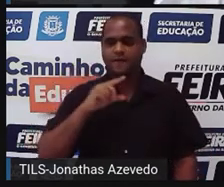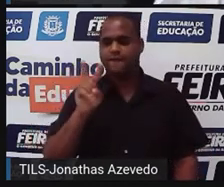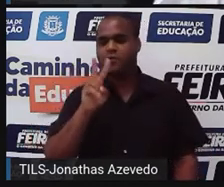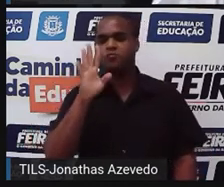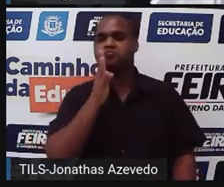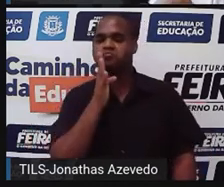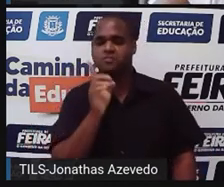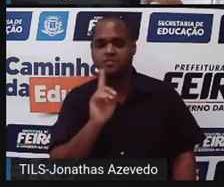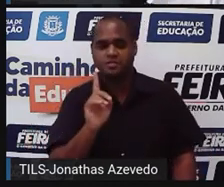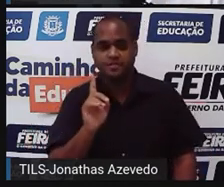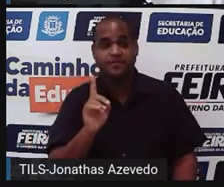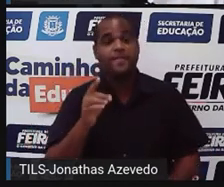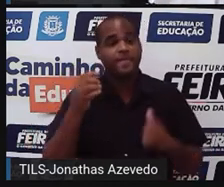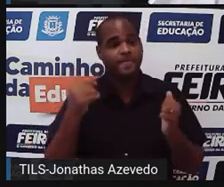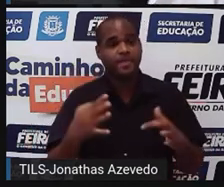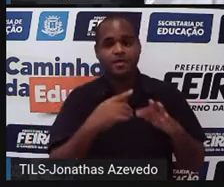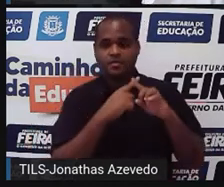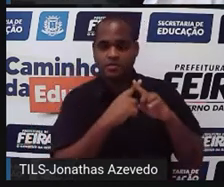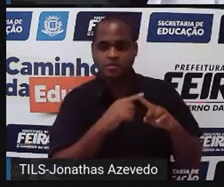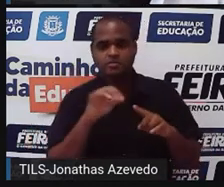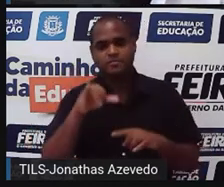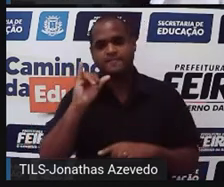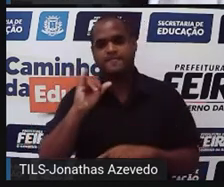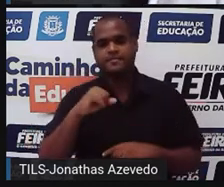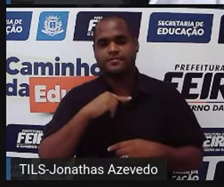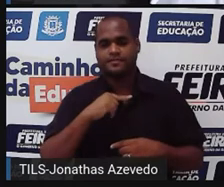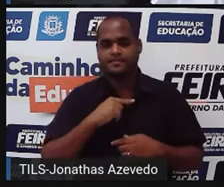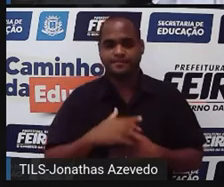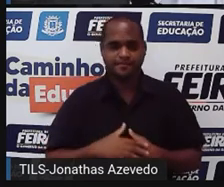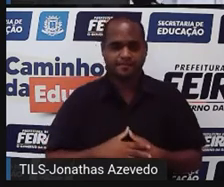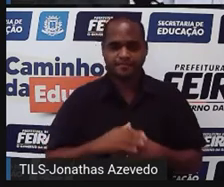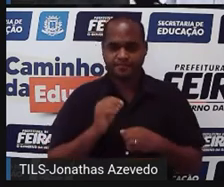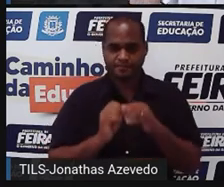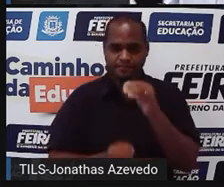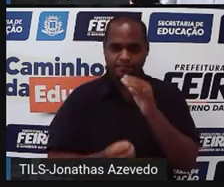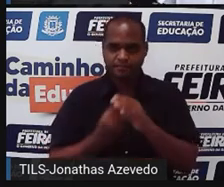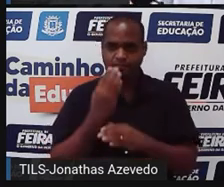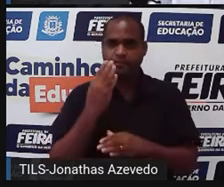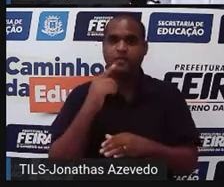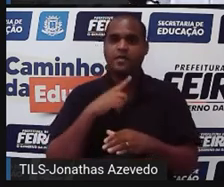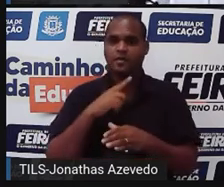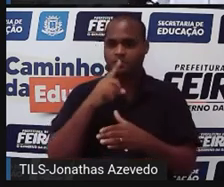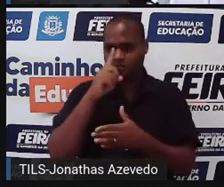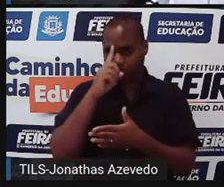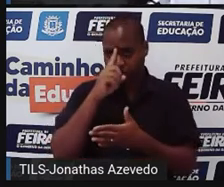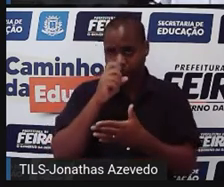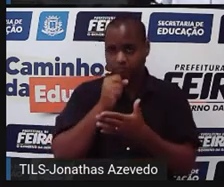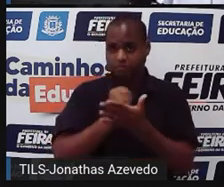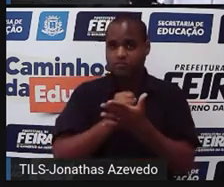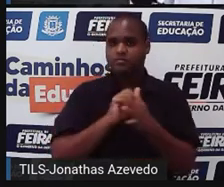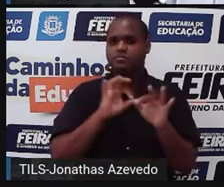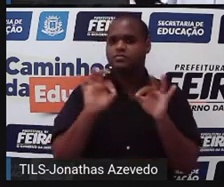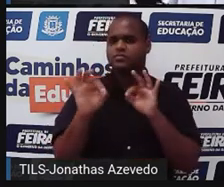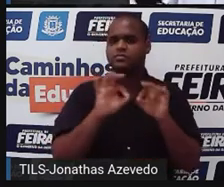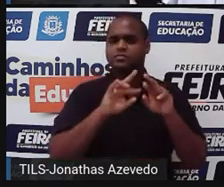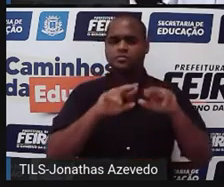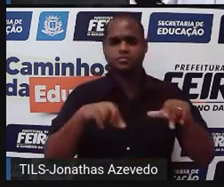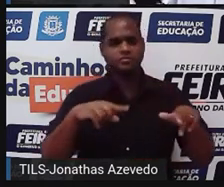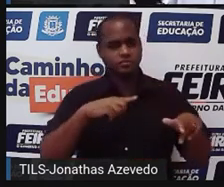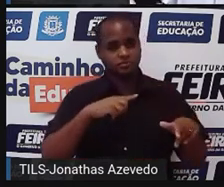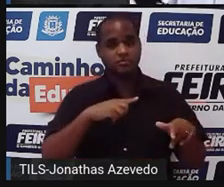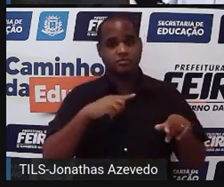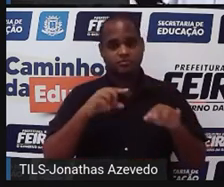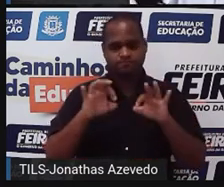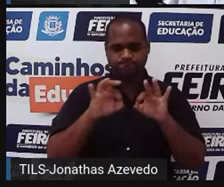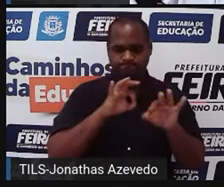desconhecidos, EX e Y. Então eu criei aqui o meu plano de resolução que é usar agora,